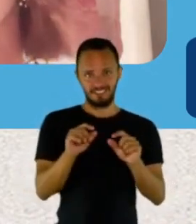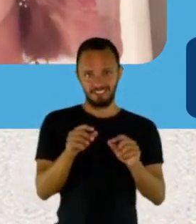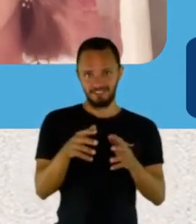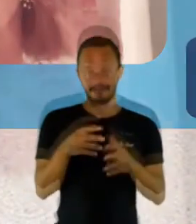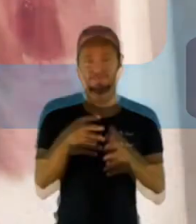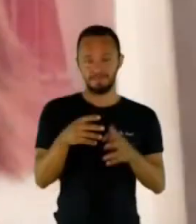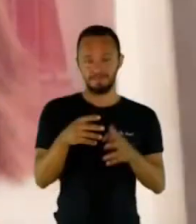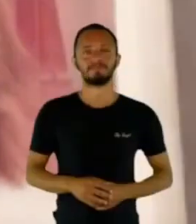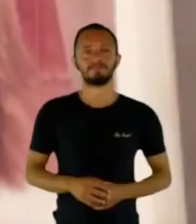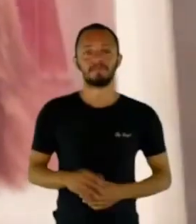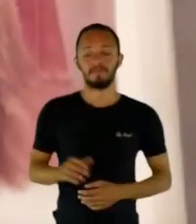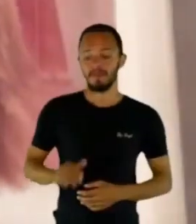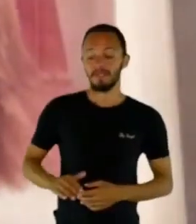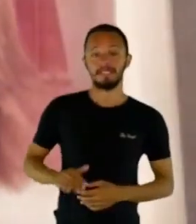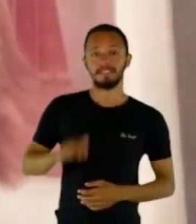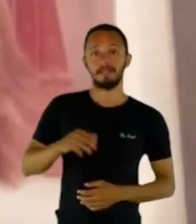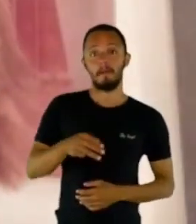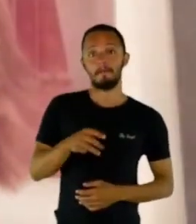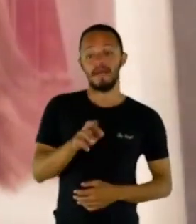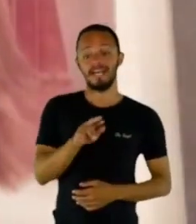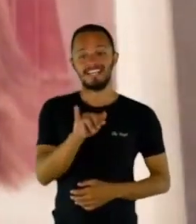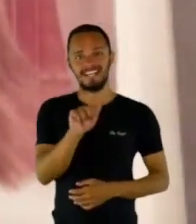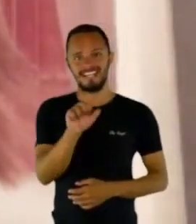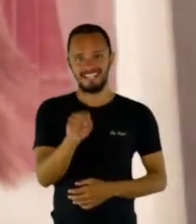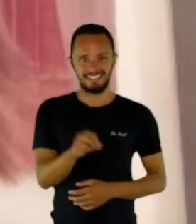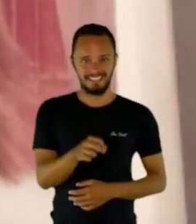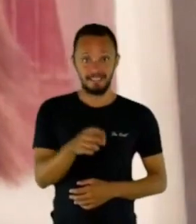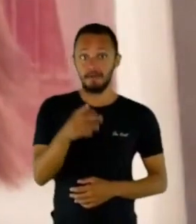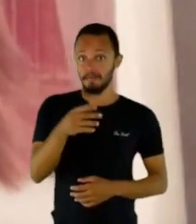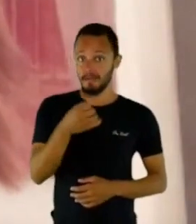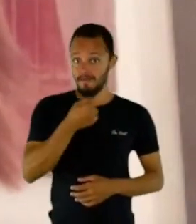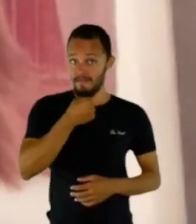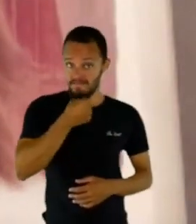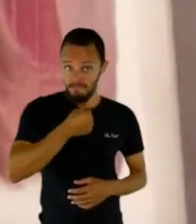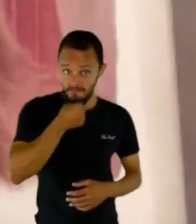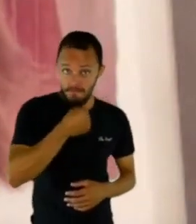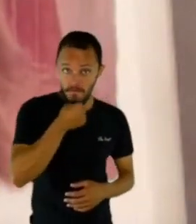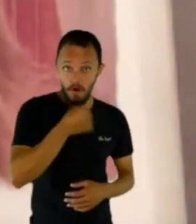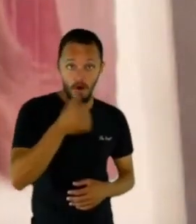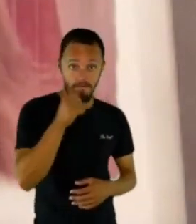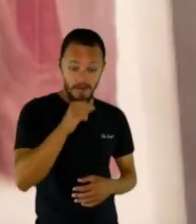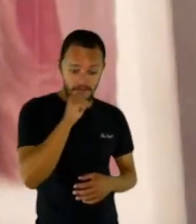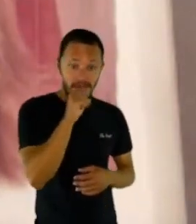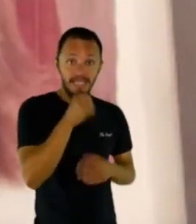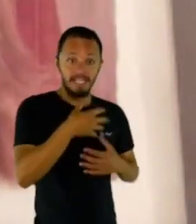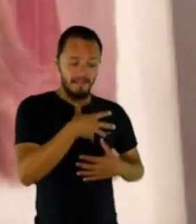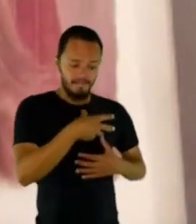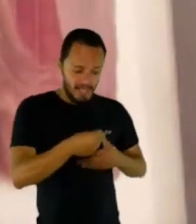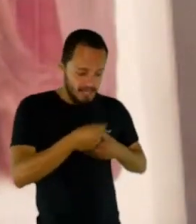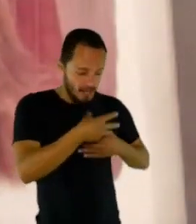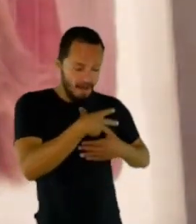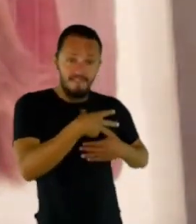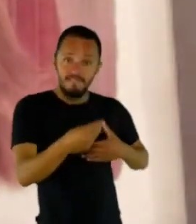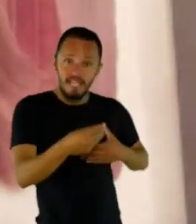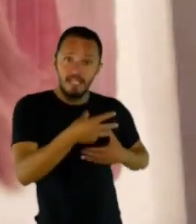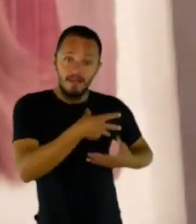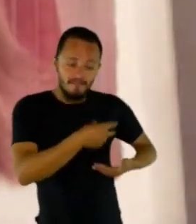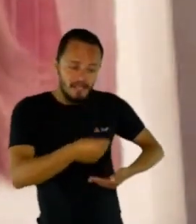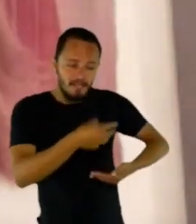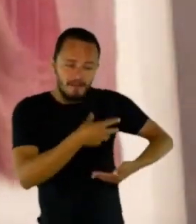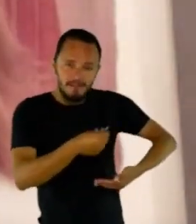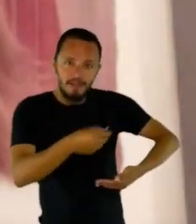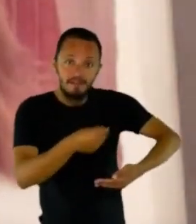Cresci entre Marias. Minha avó materna, devota e carola, batizou todas as filhas com o nome de Nossa Senhora.